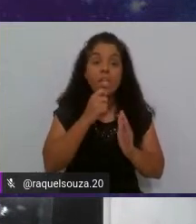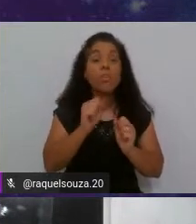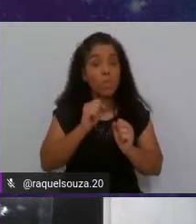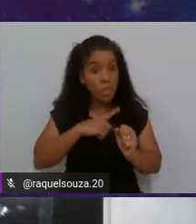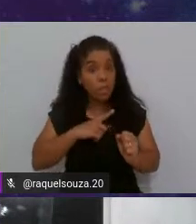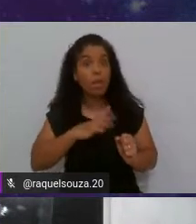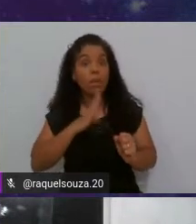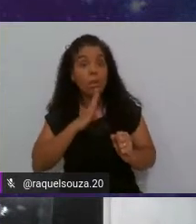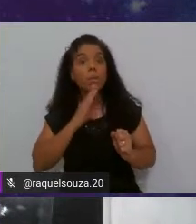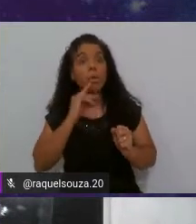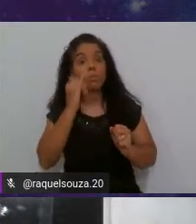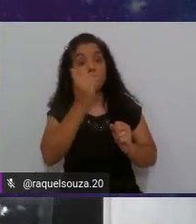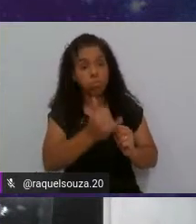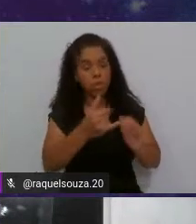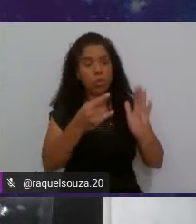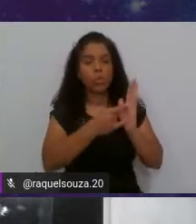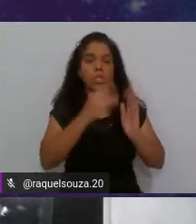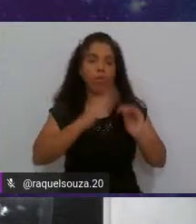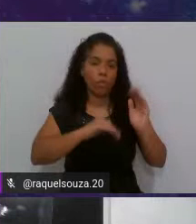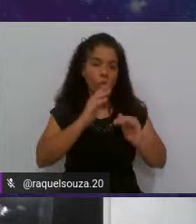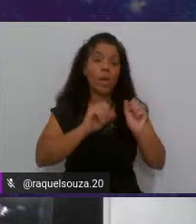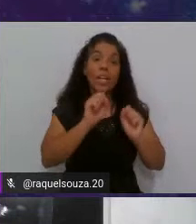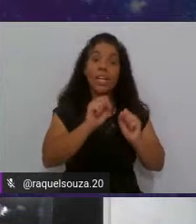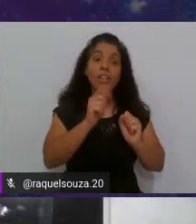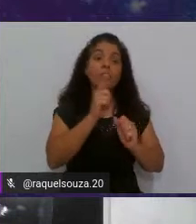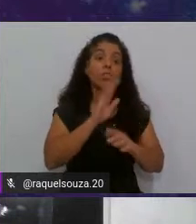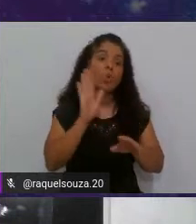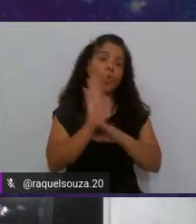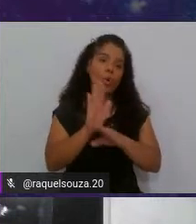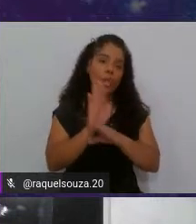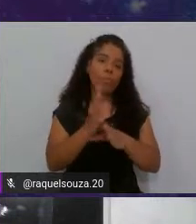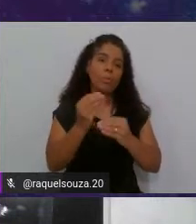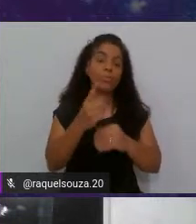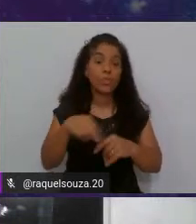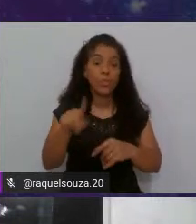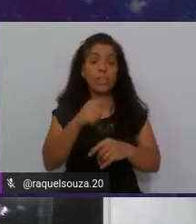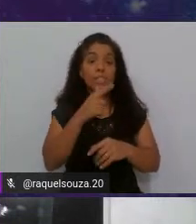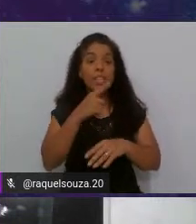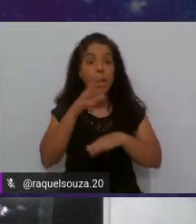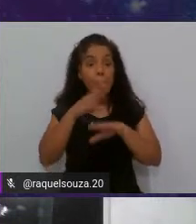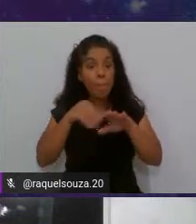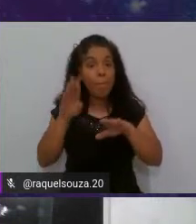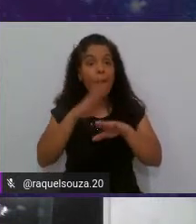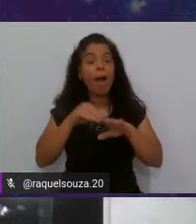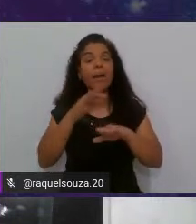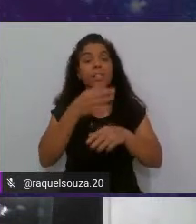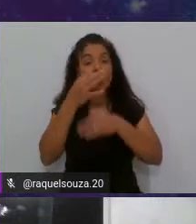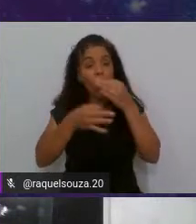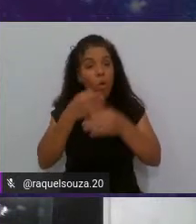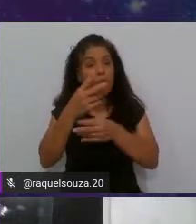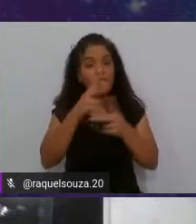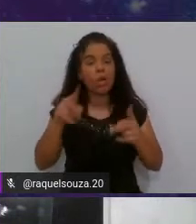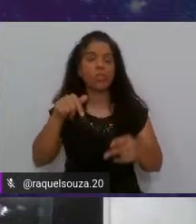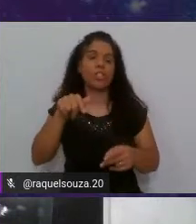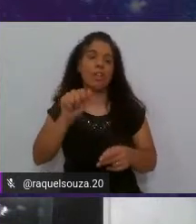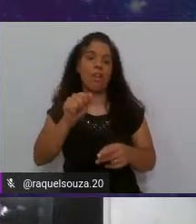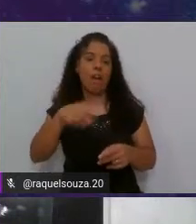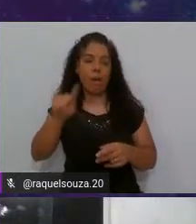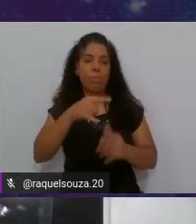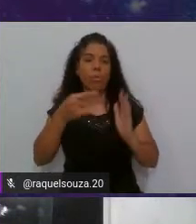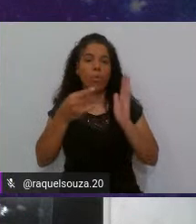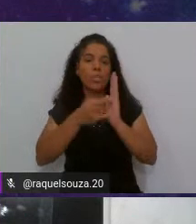o desenvolvedor, isso contribui muito porque você passa a sua visão de QA para o desenvolvedor.